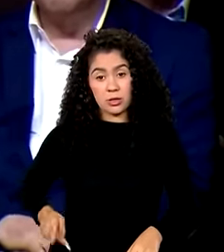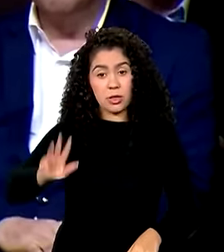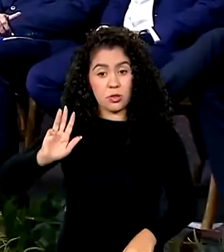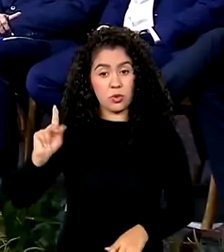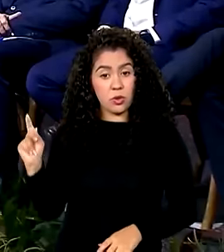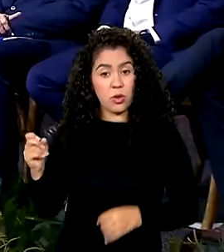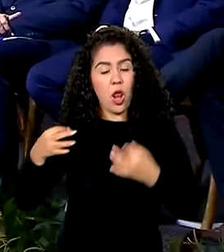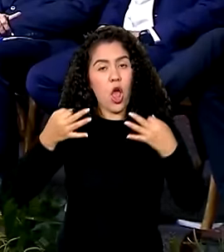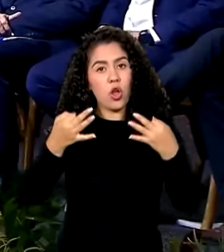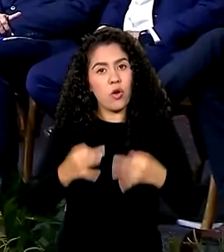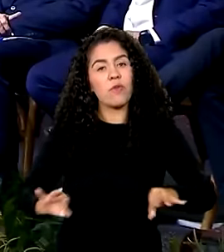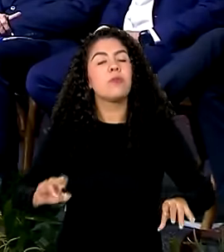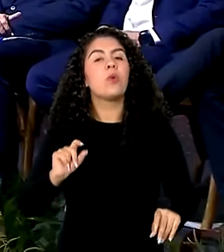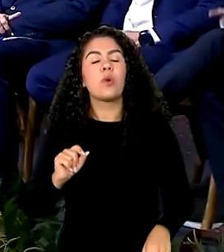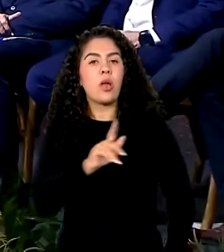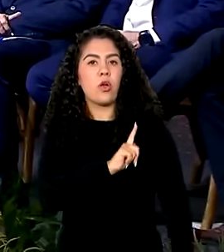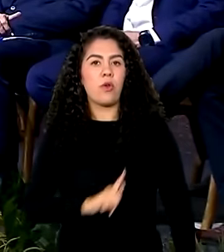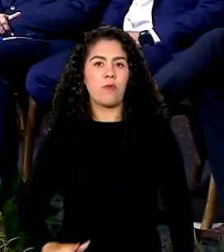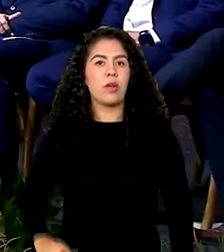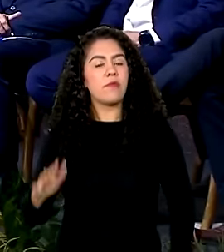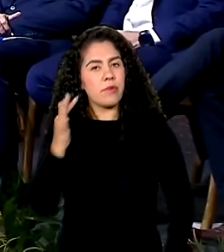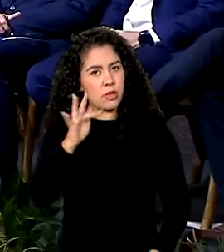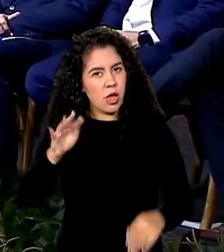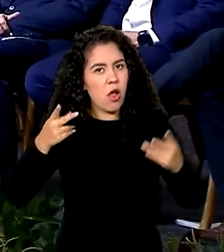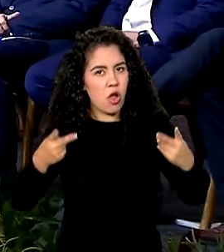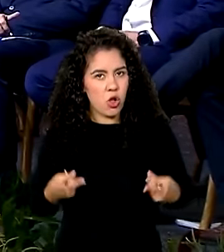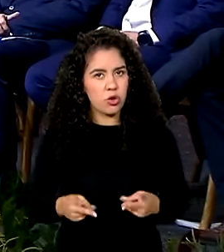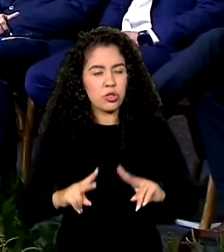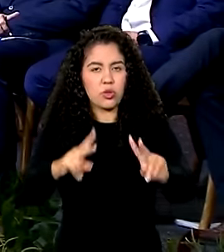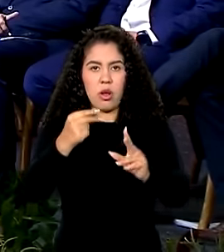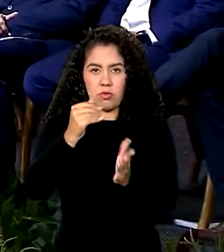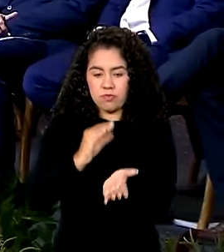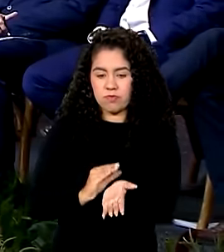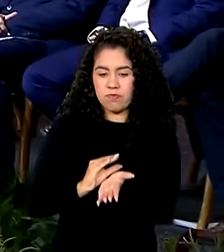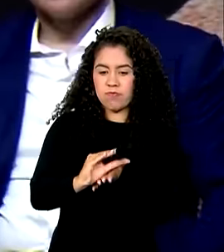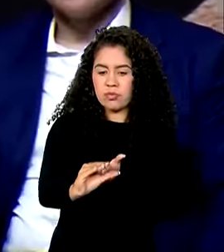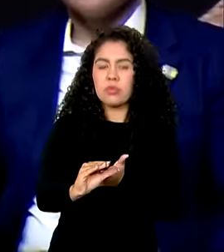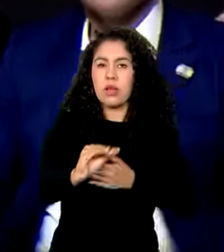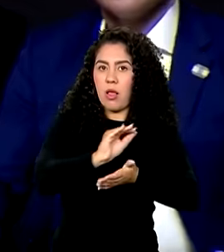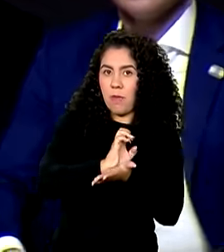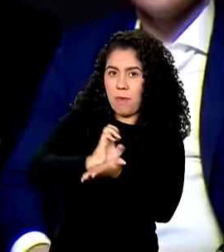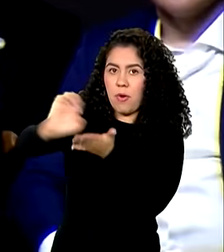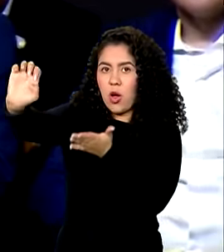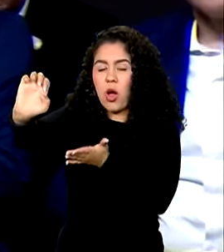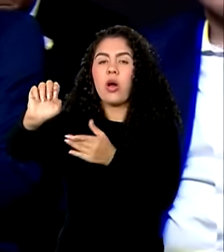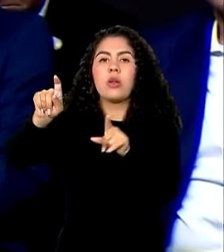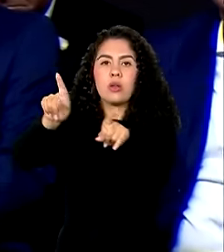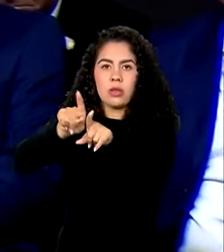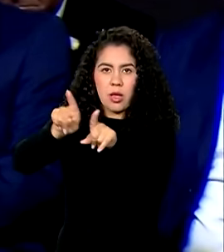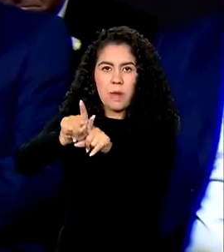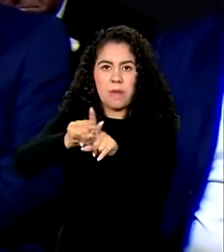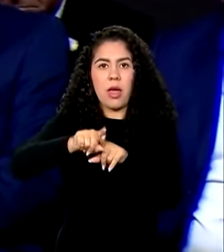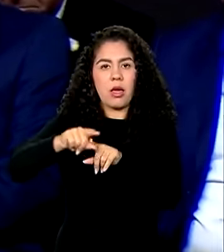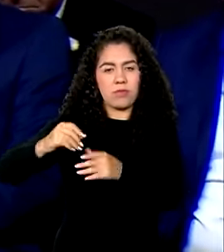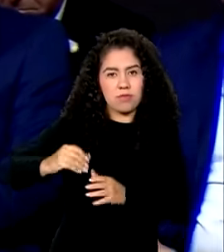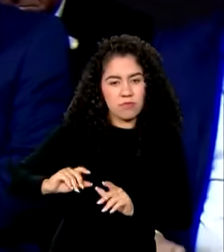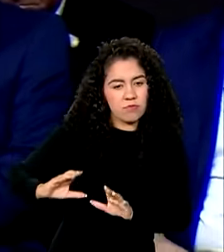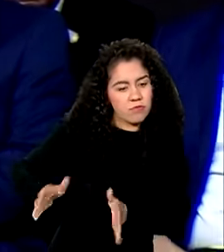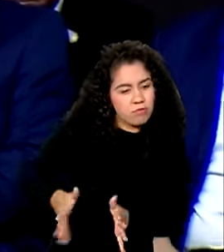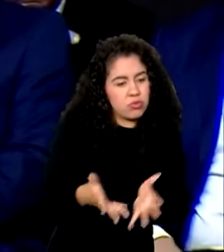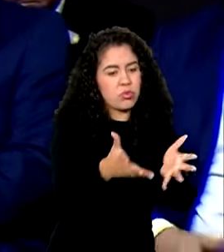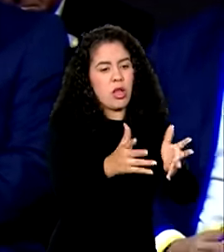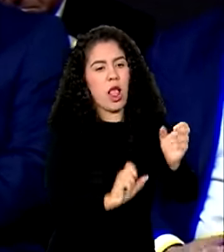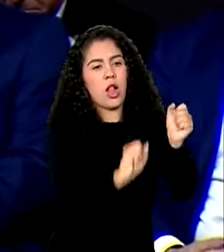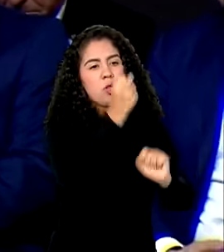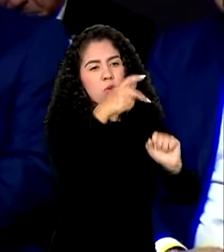que o governo federal vai continuar investindo em exportações e no crescimento da indústria brasileira.